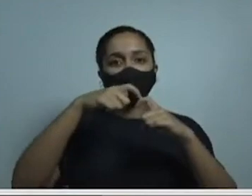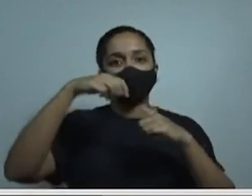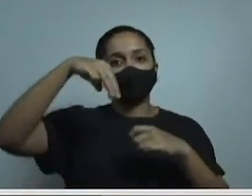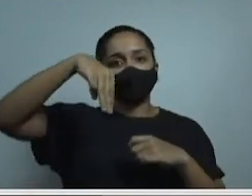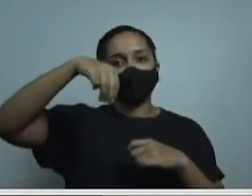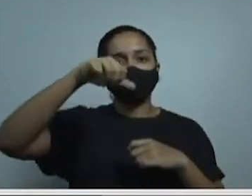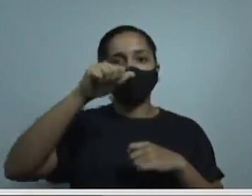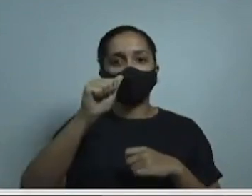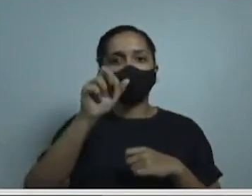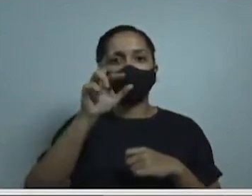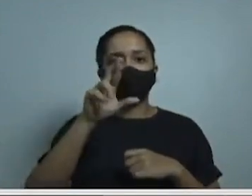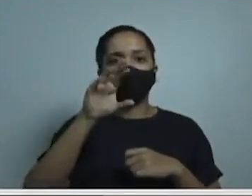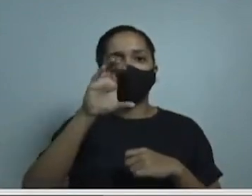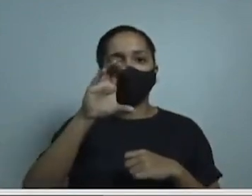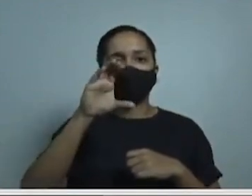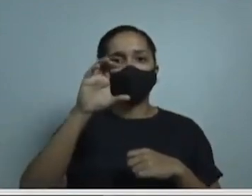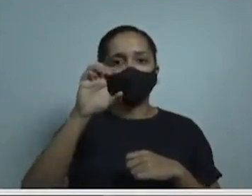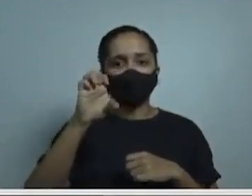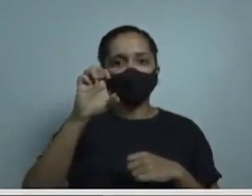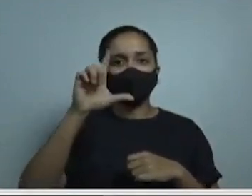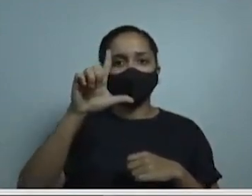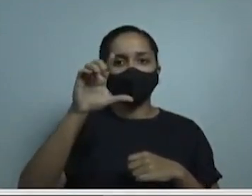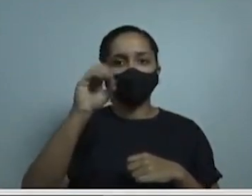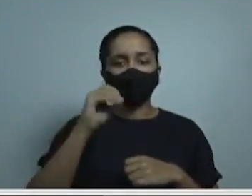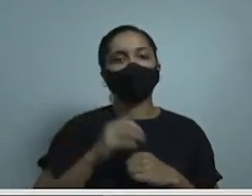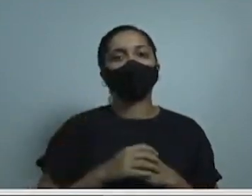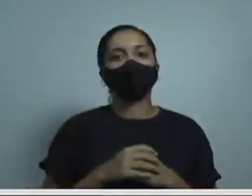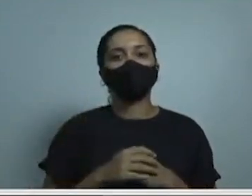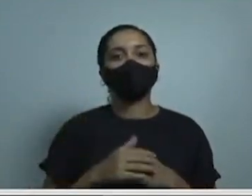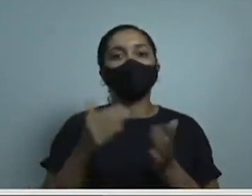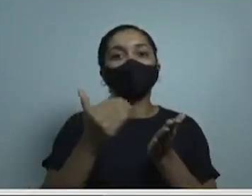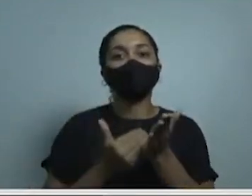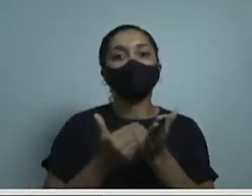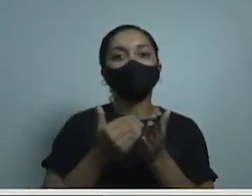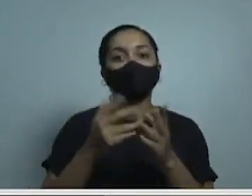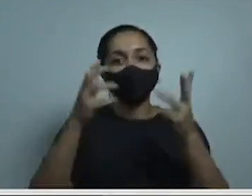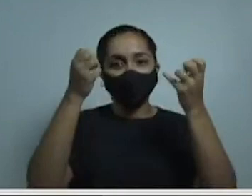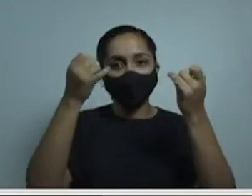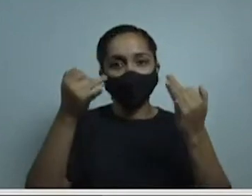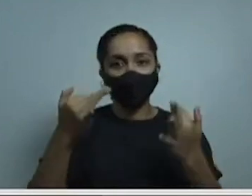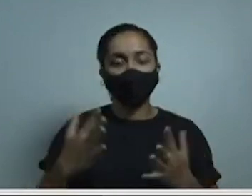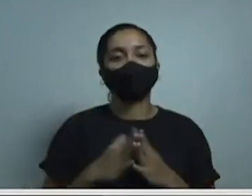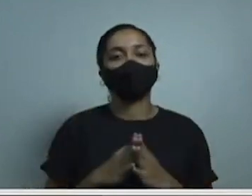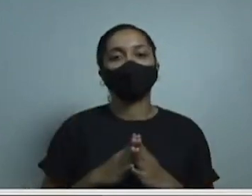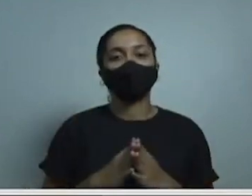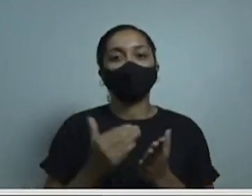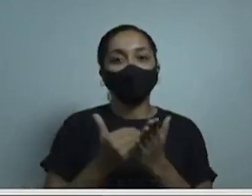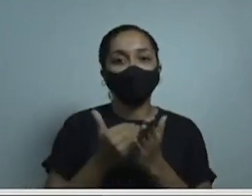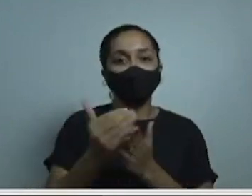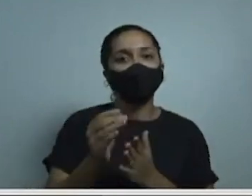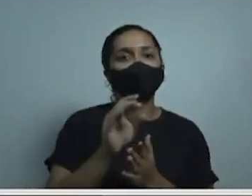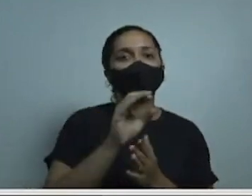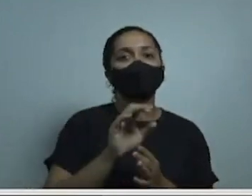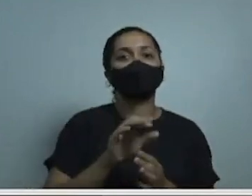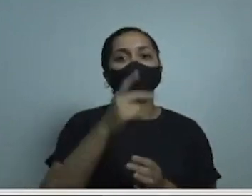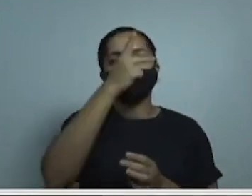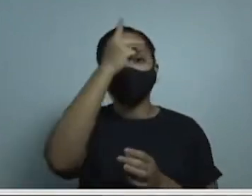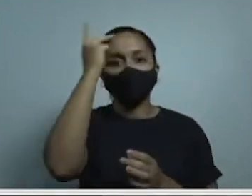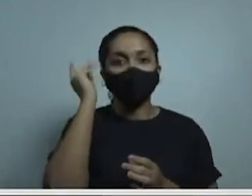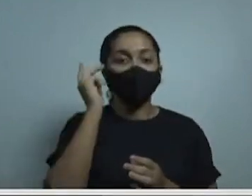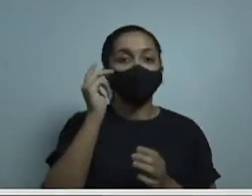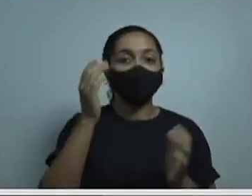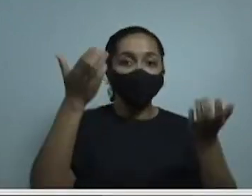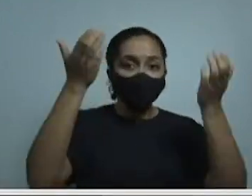começa na conscientização de cada um, e não apenas na imposição das decisões do